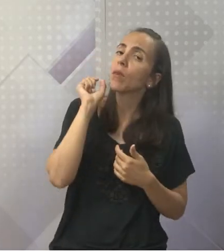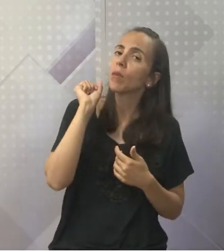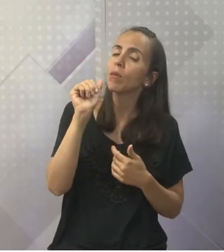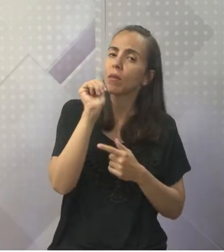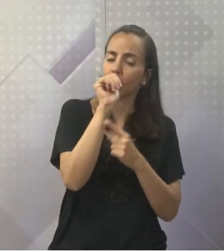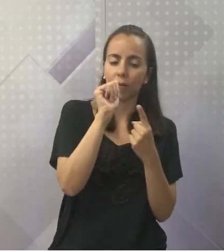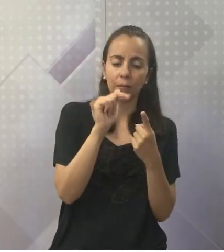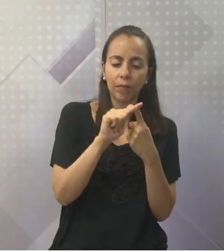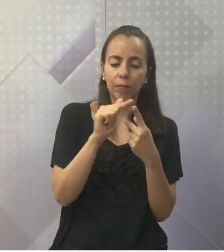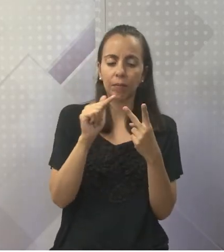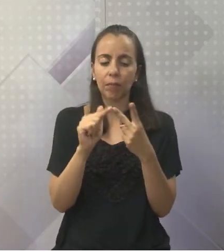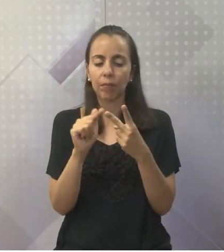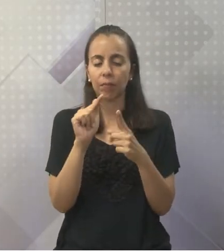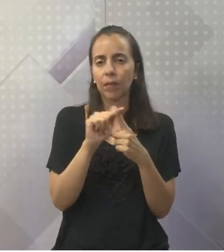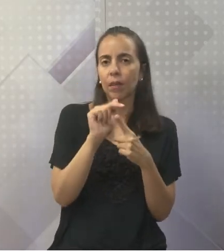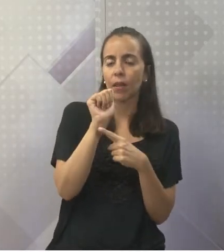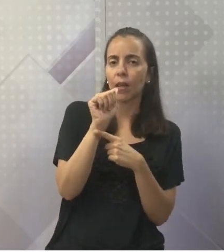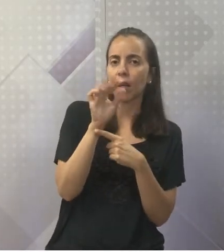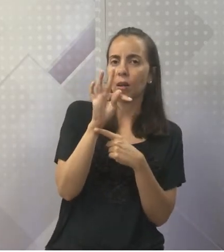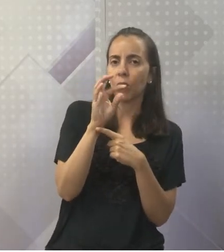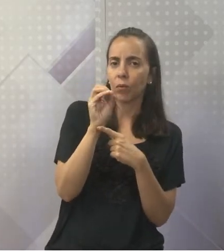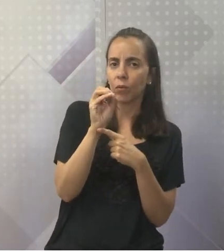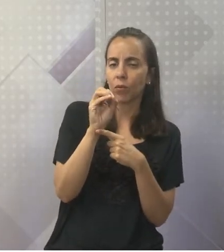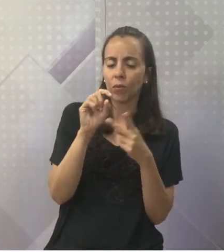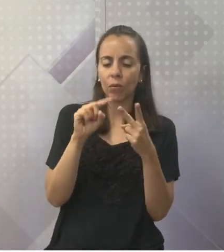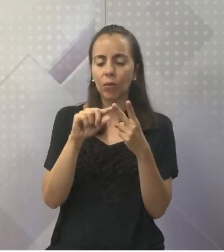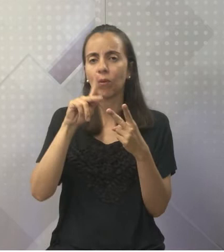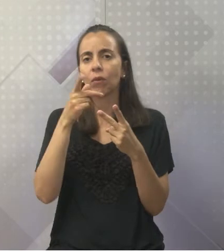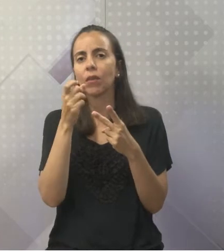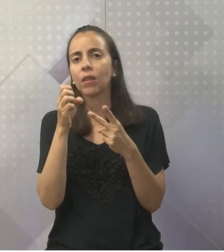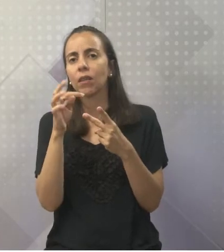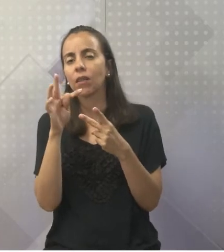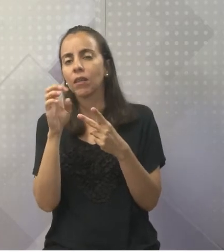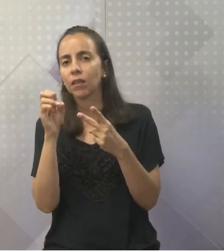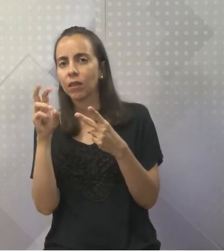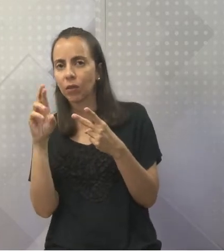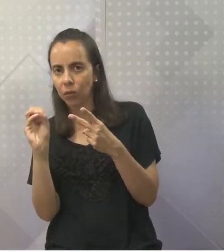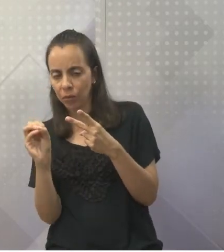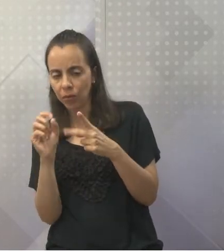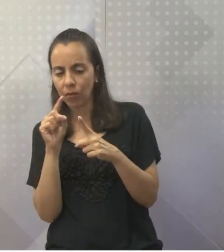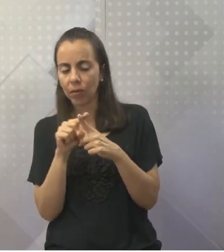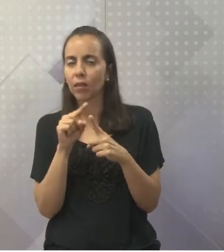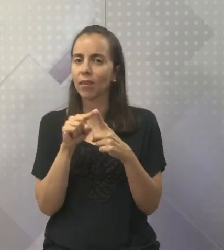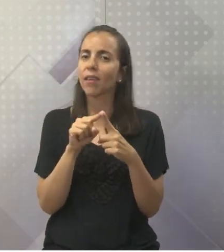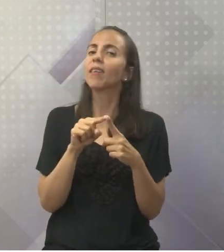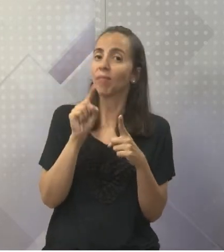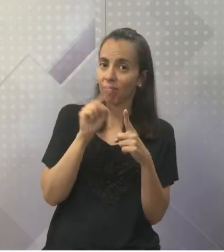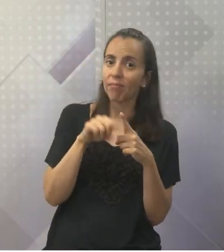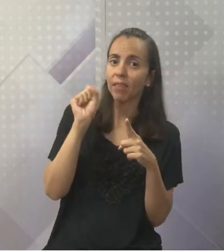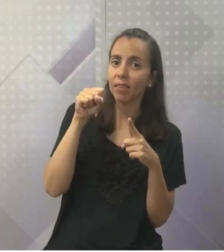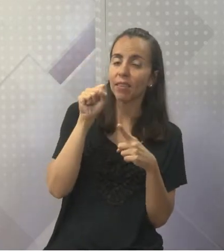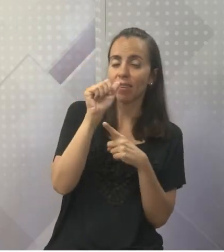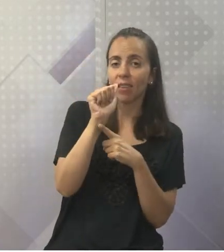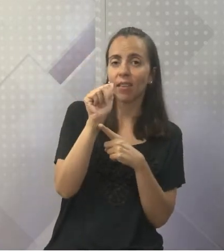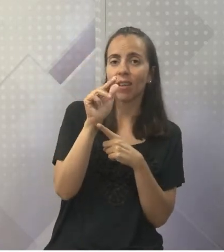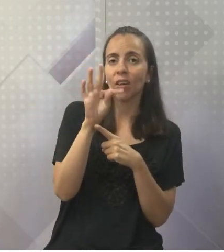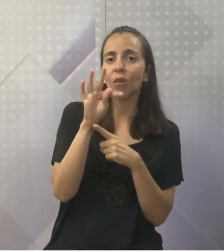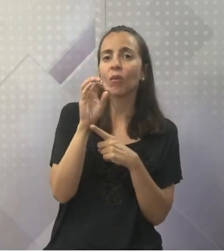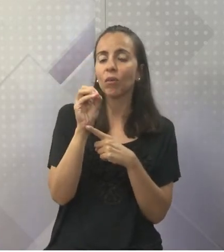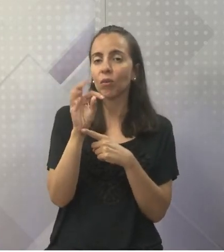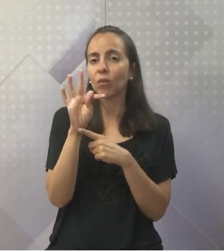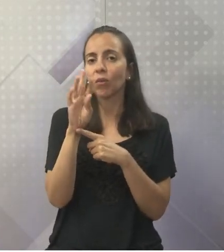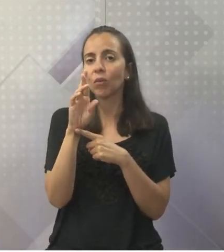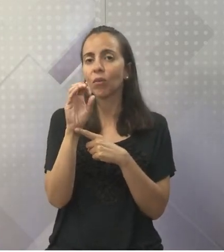autótrofa ou heterótrofa? Muito bem. Autótrofa. Não é? Quanto à